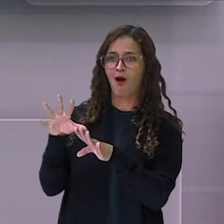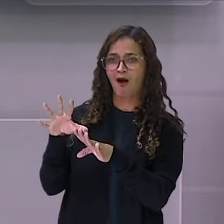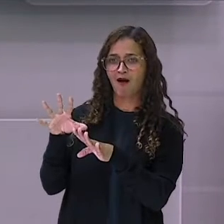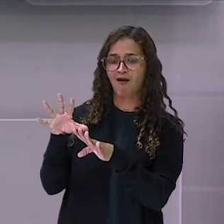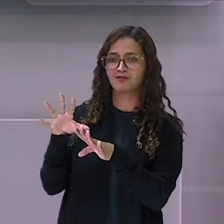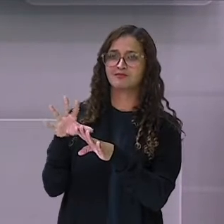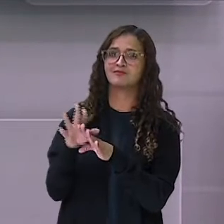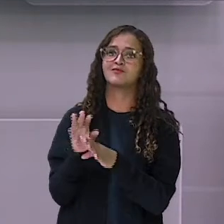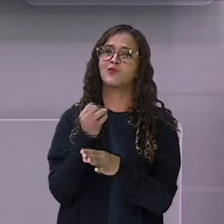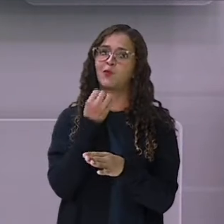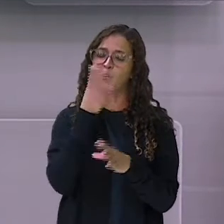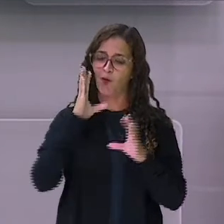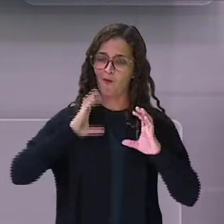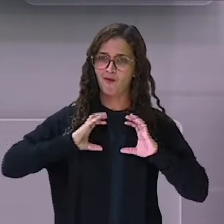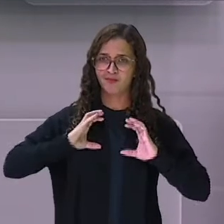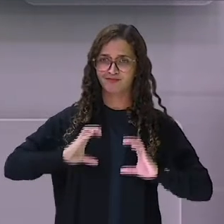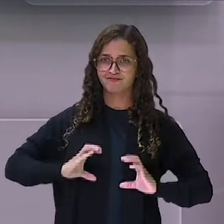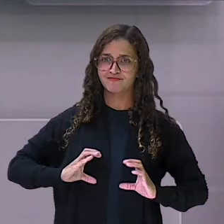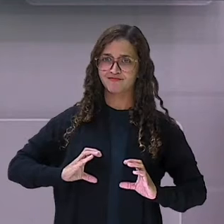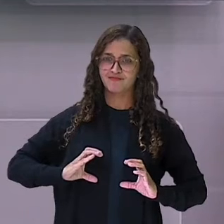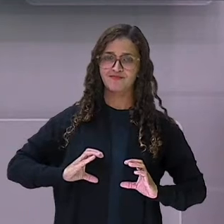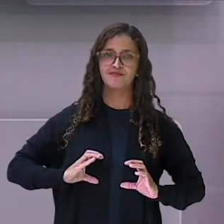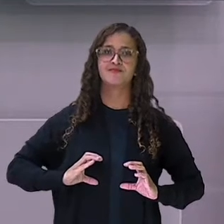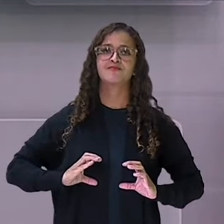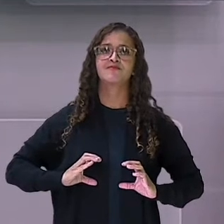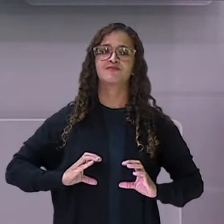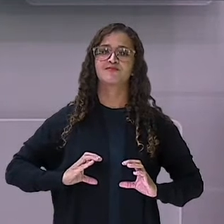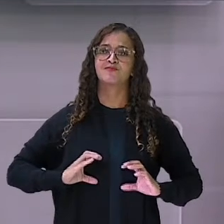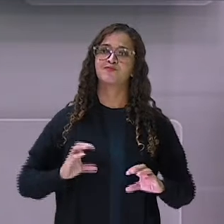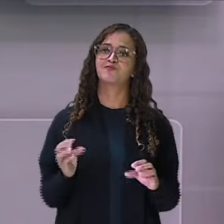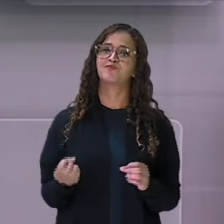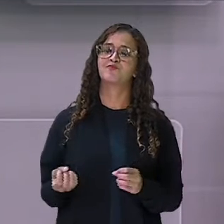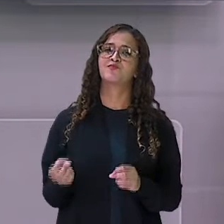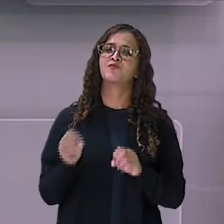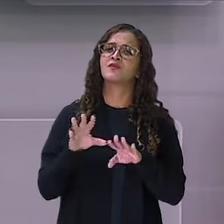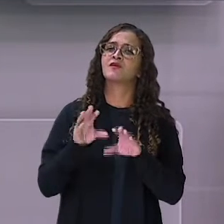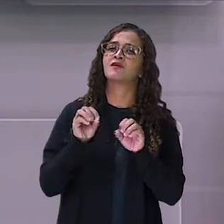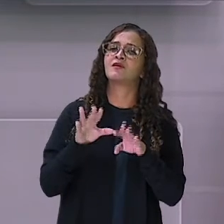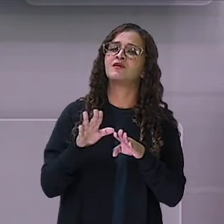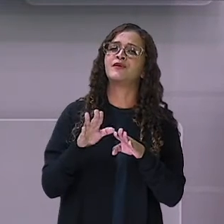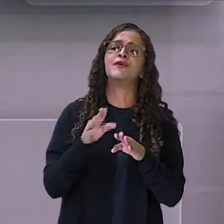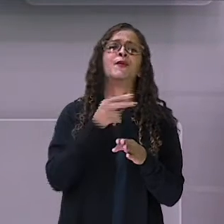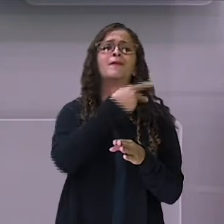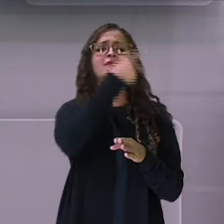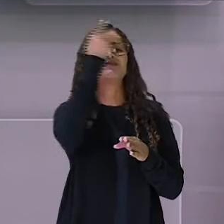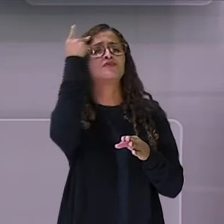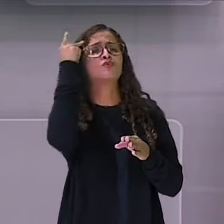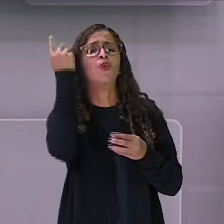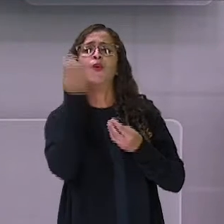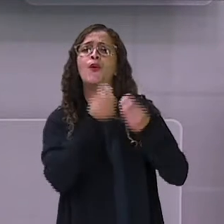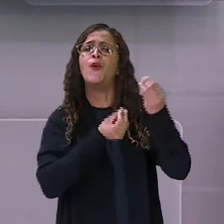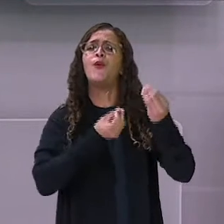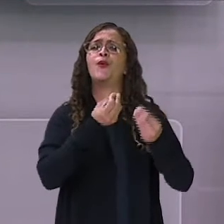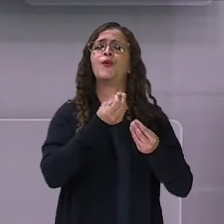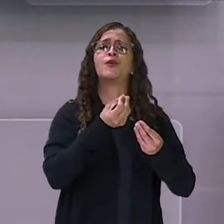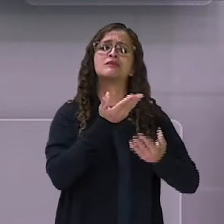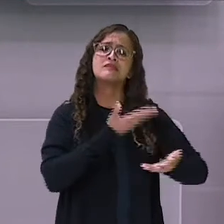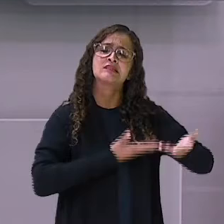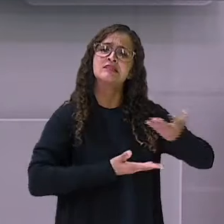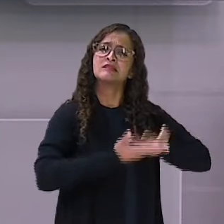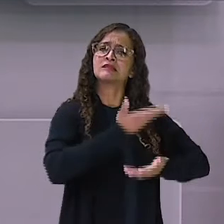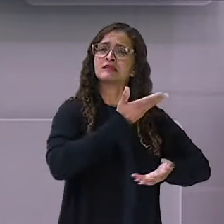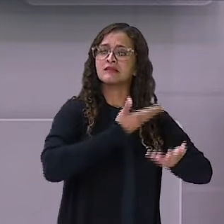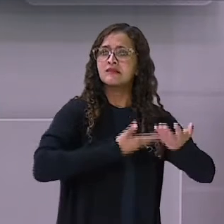modos e também vai ensinar como devemos tratar as pessoas. Devemos tratar bem as